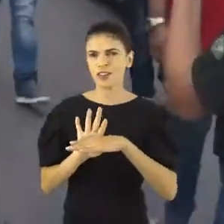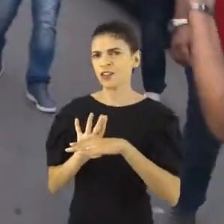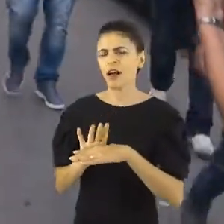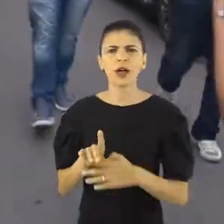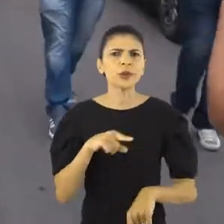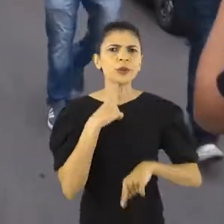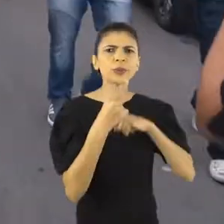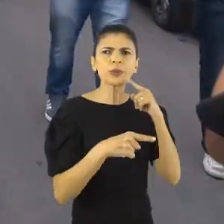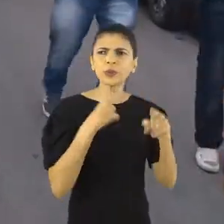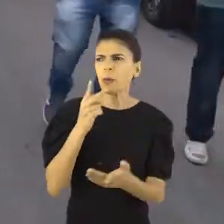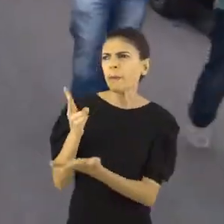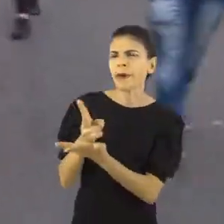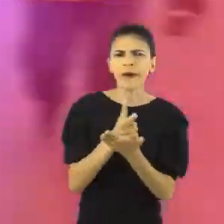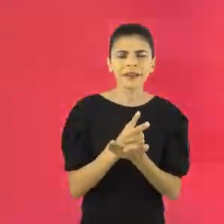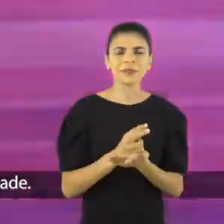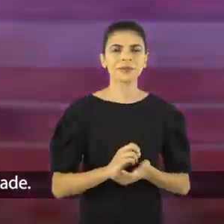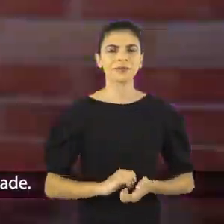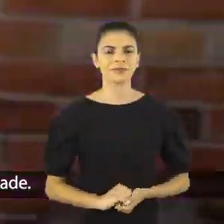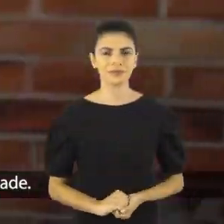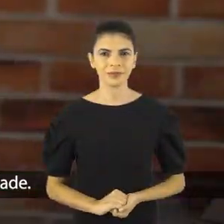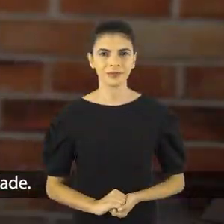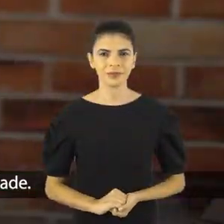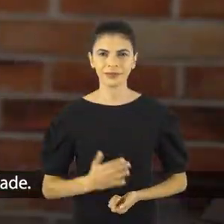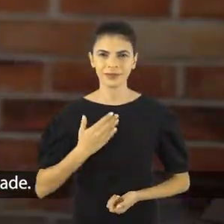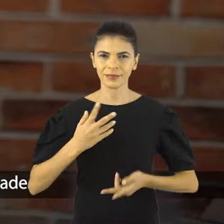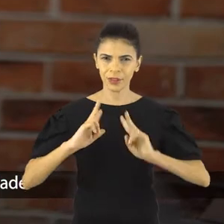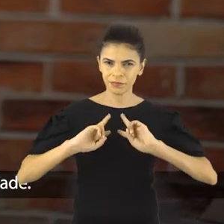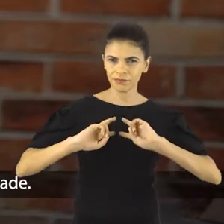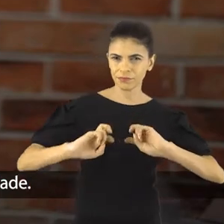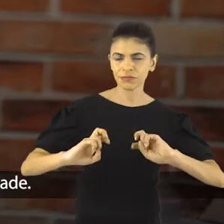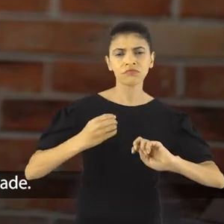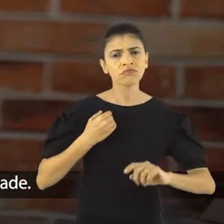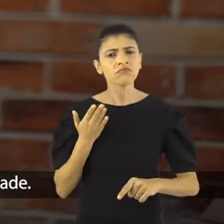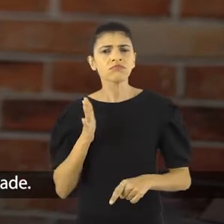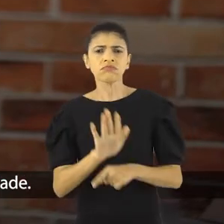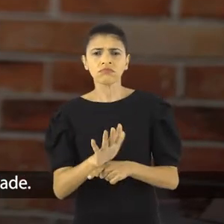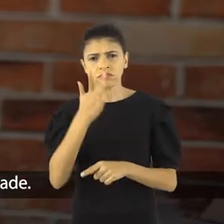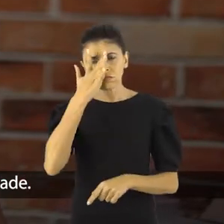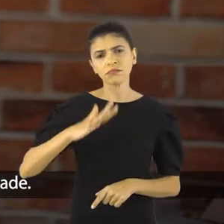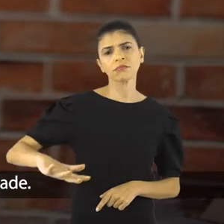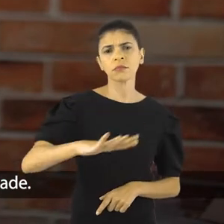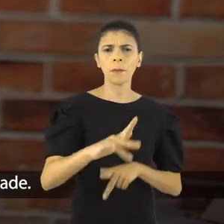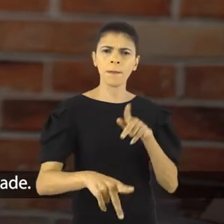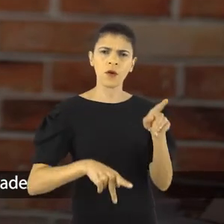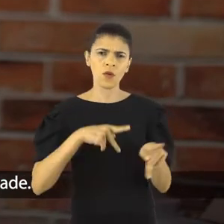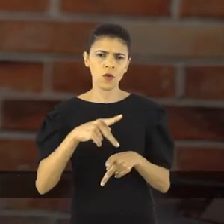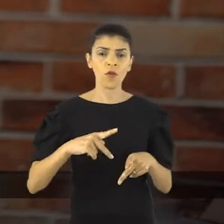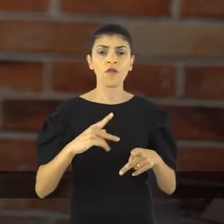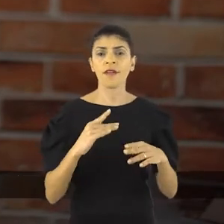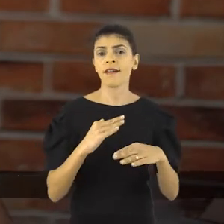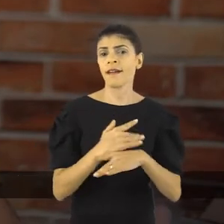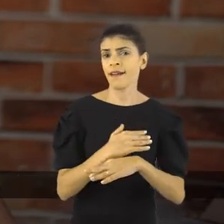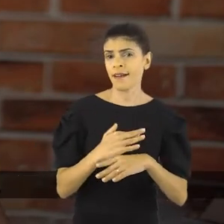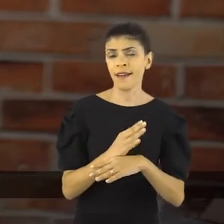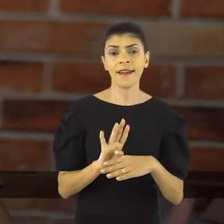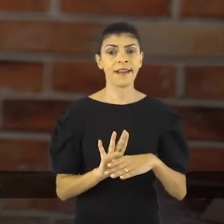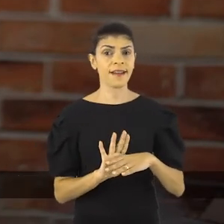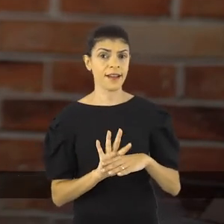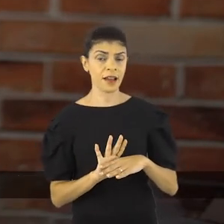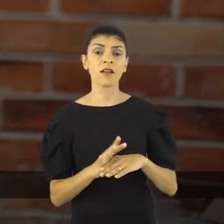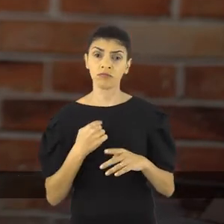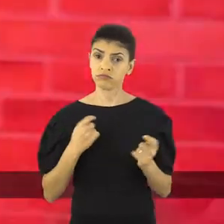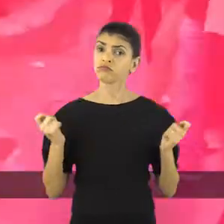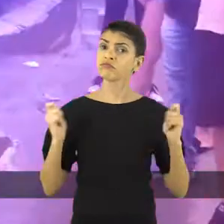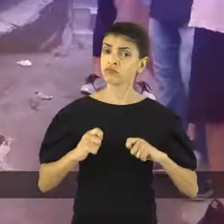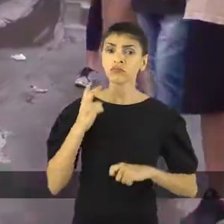não dá pra segurar. Quero dar algo de mim que eu possa ser útil a nossa cidade. Já fiz isso como vereador